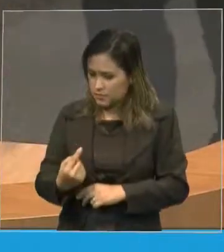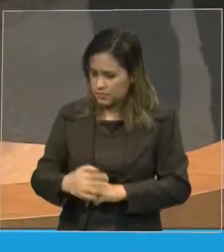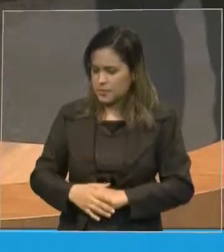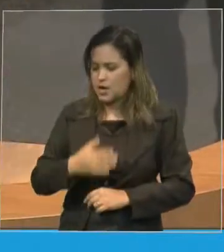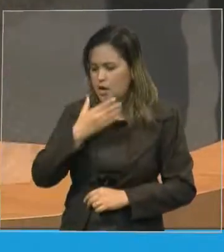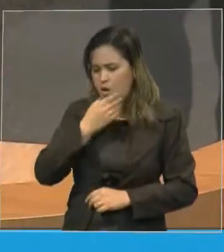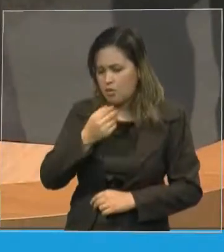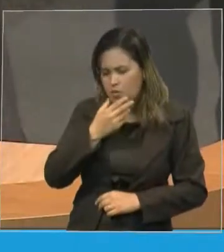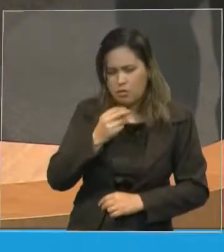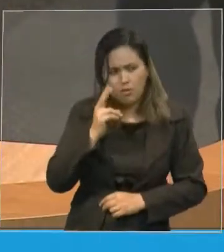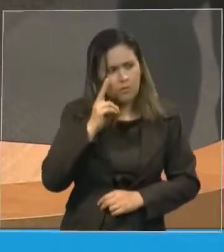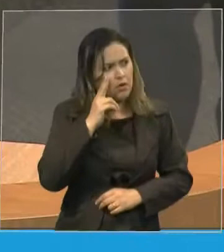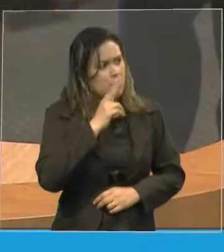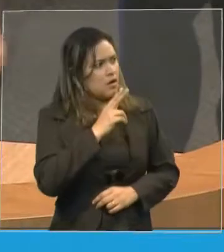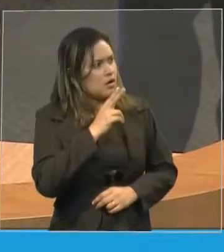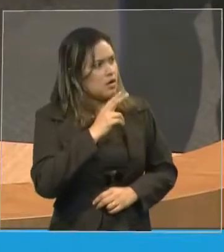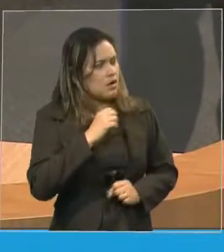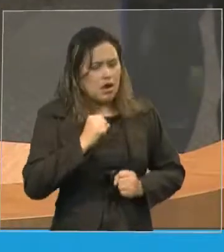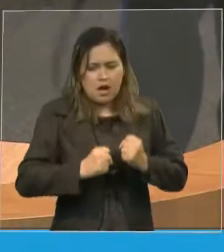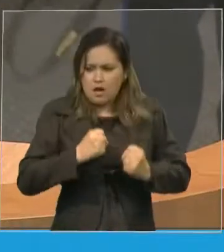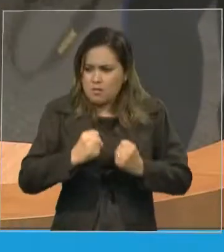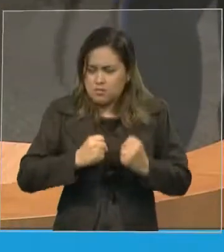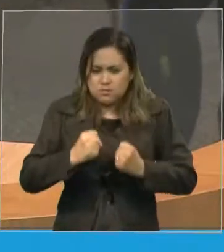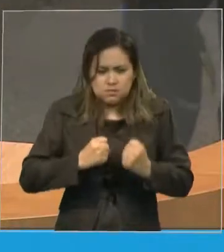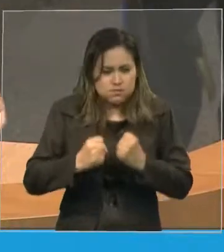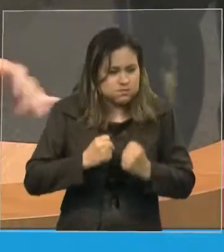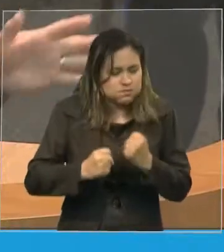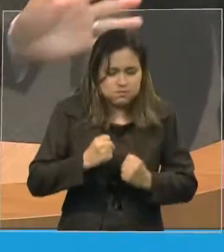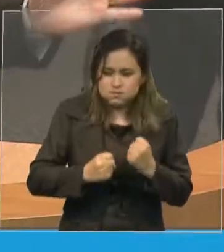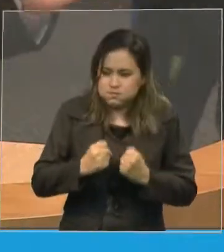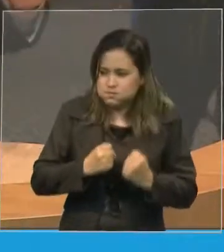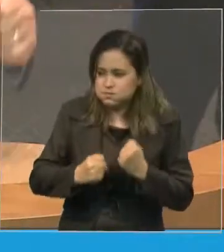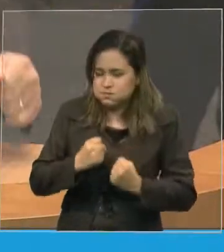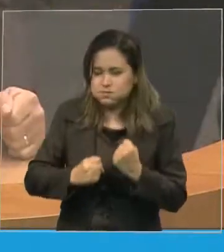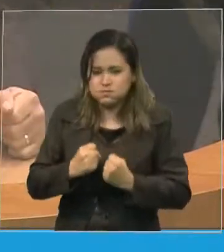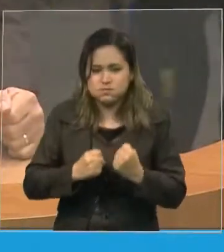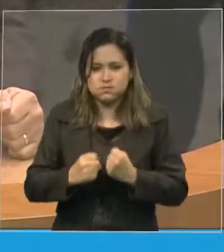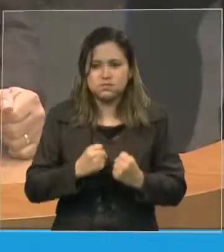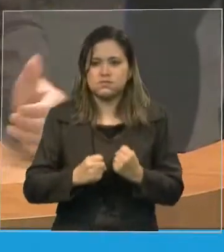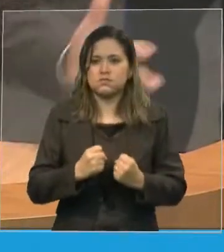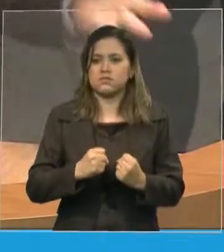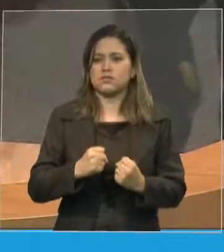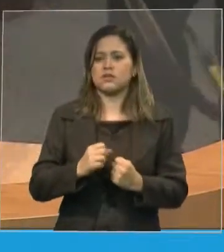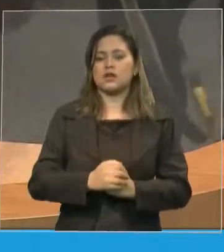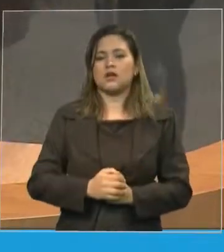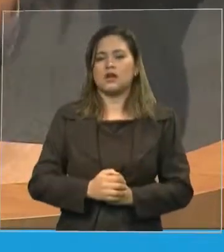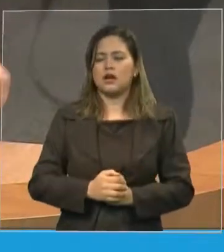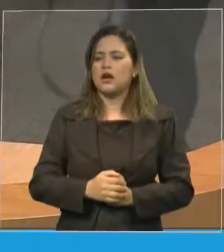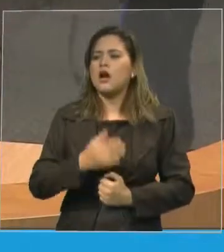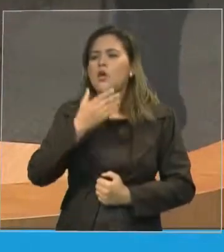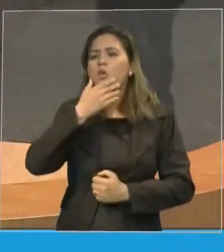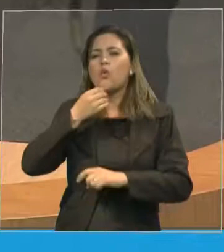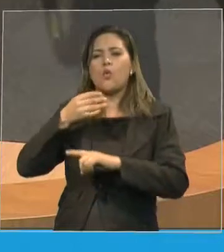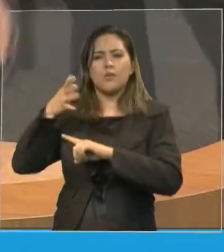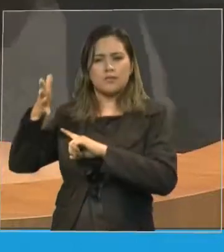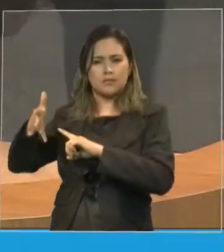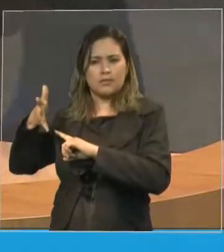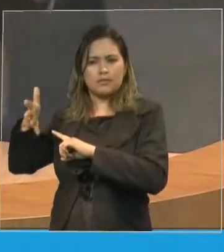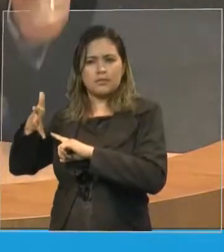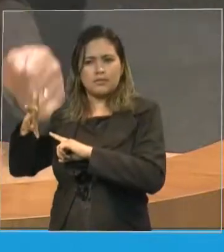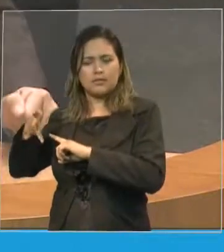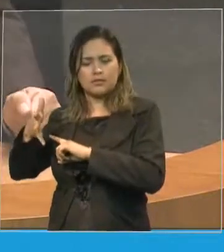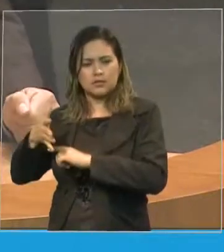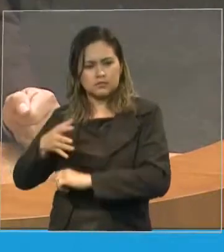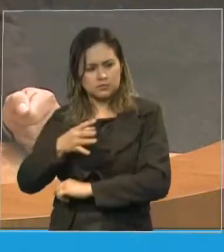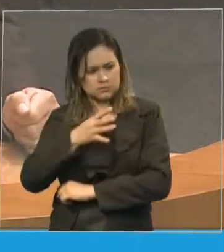levantou e começou a correr no gramado chamou a atenção do pregador e o pregador parou e chamou aquele homem mas porque